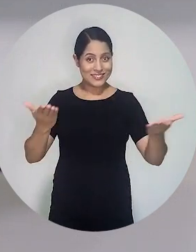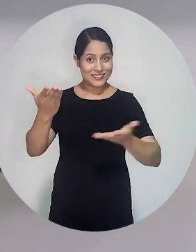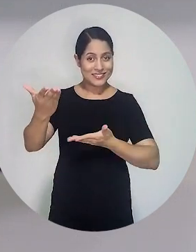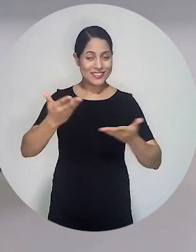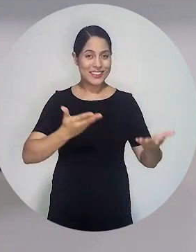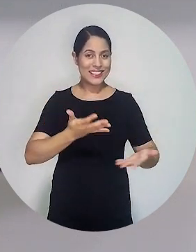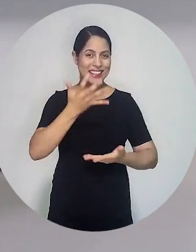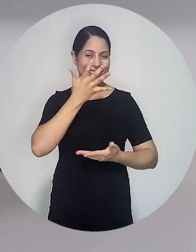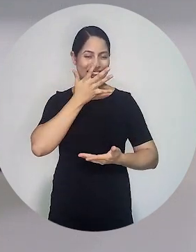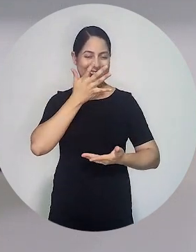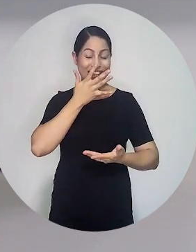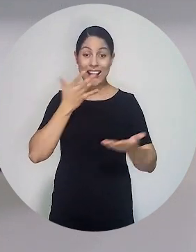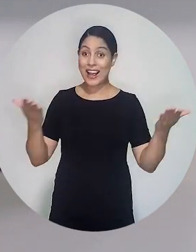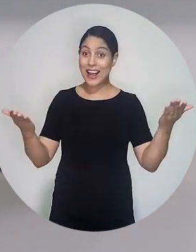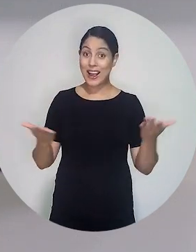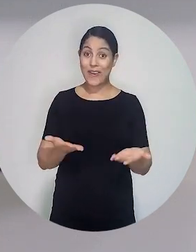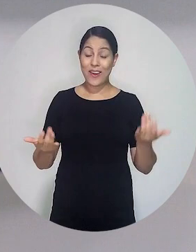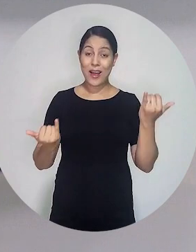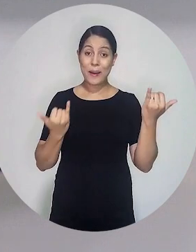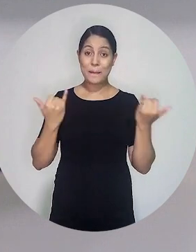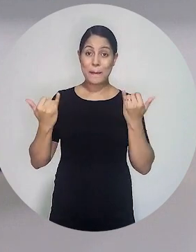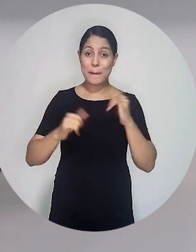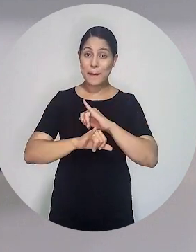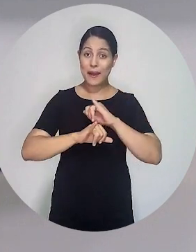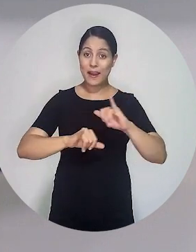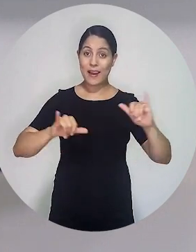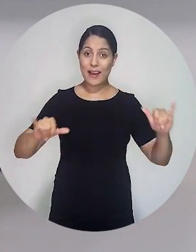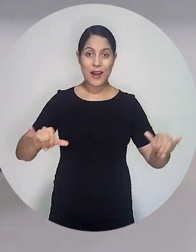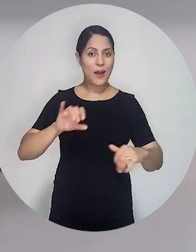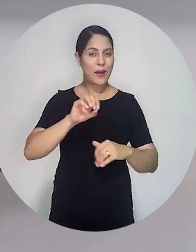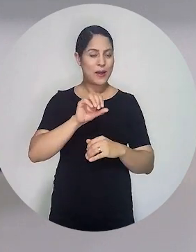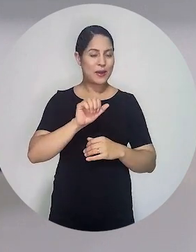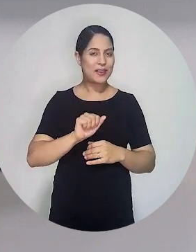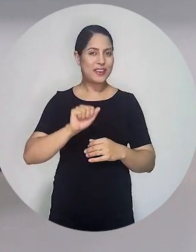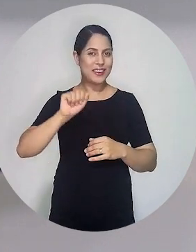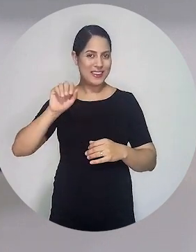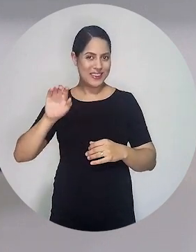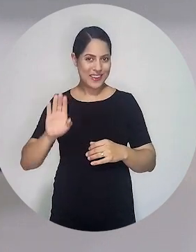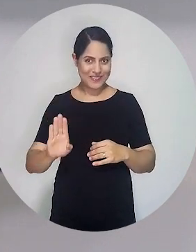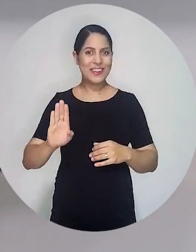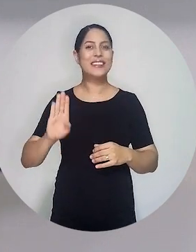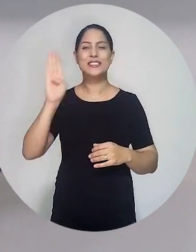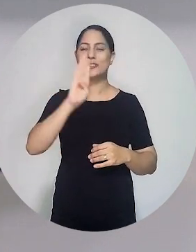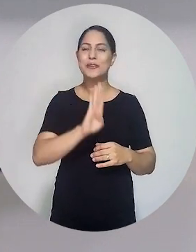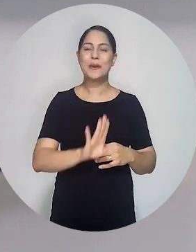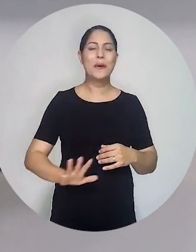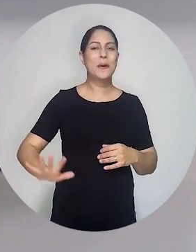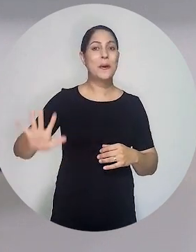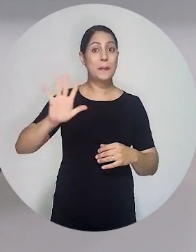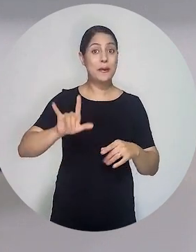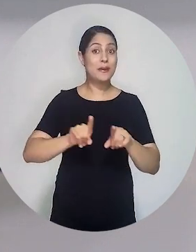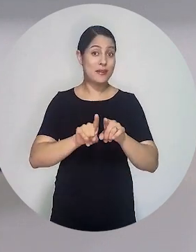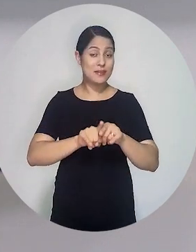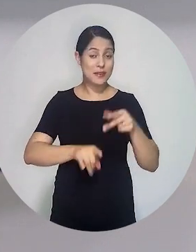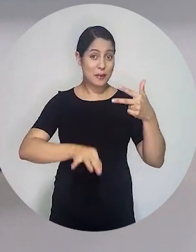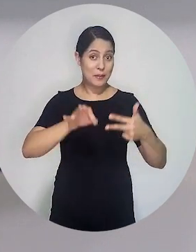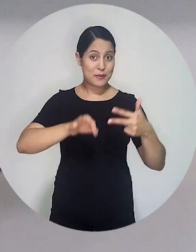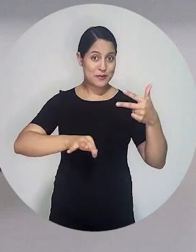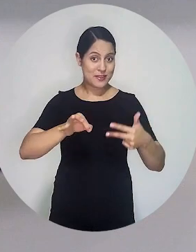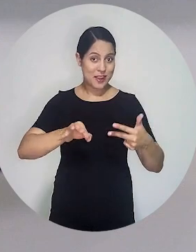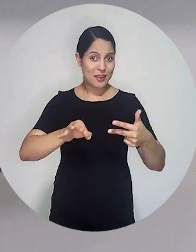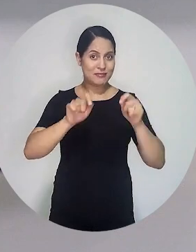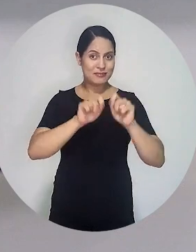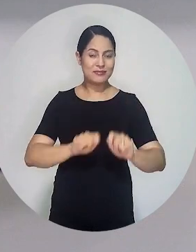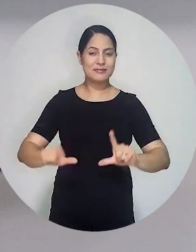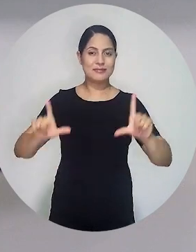claro, é o nosso convidado. Saiba a partir de agora as principais notícias da Ordem dos Advogados do Brasil e